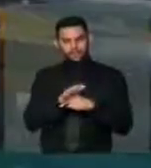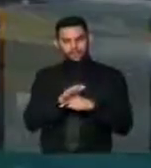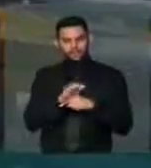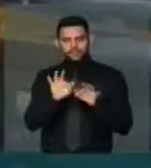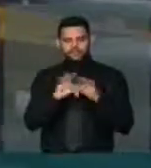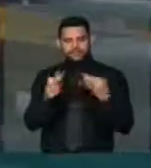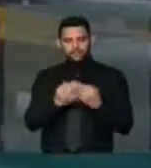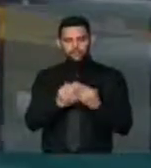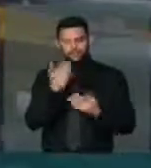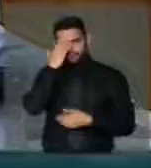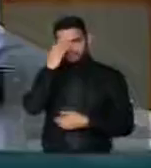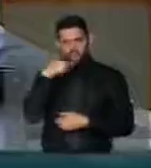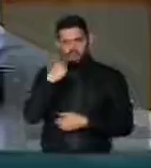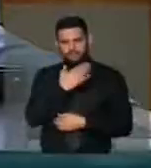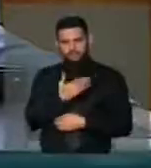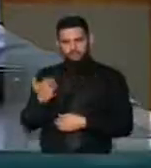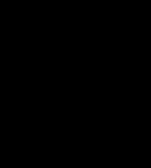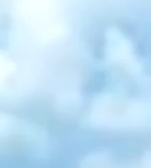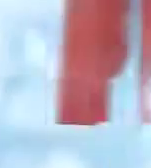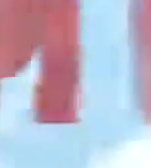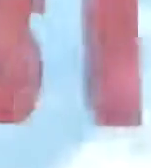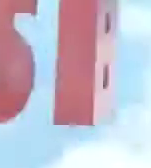famílias. Muito obrigado, deputado.